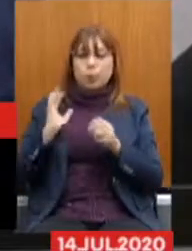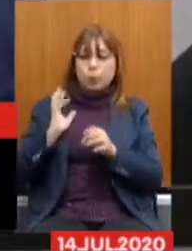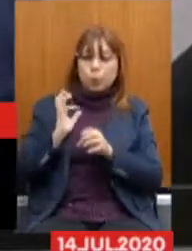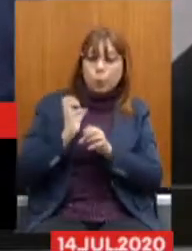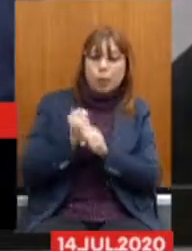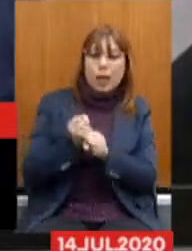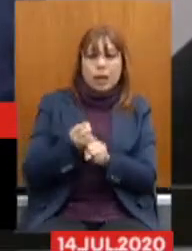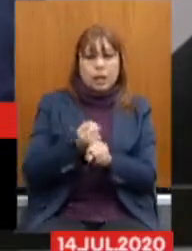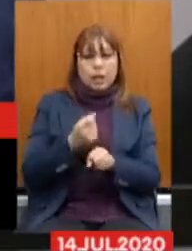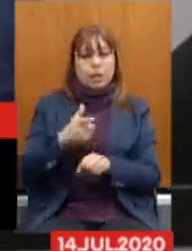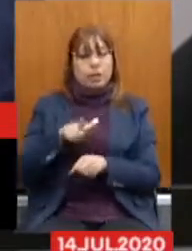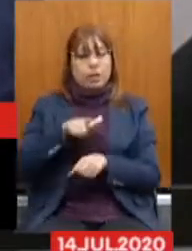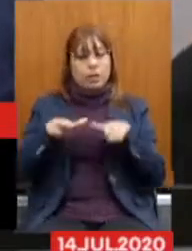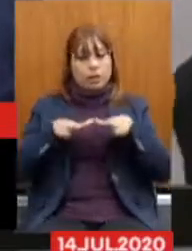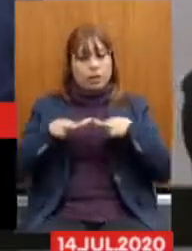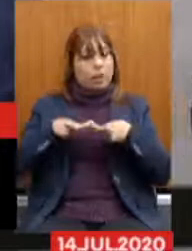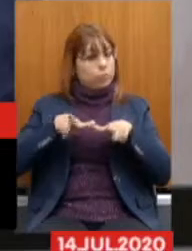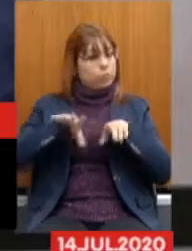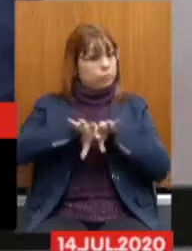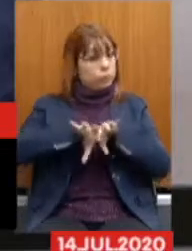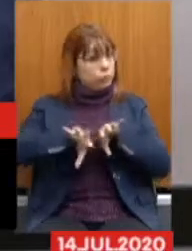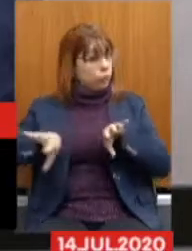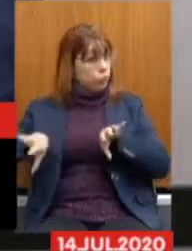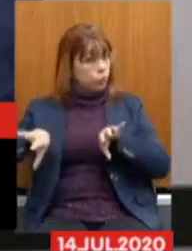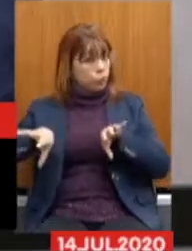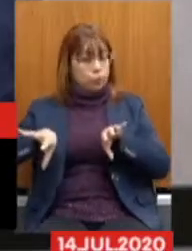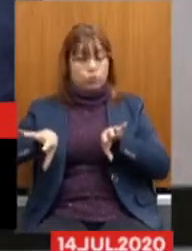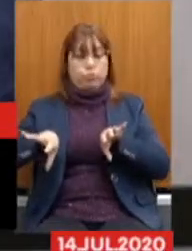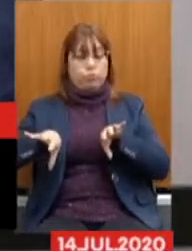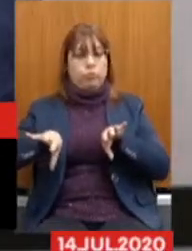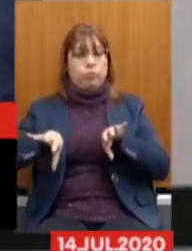desmembradas da